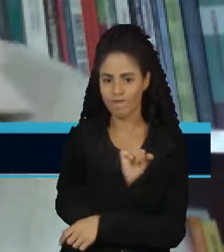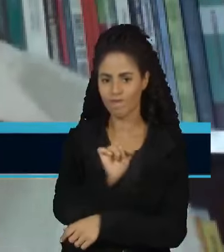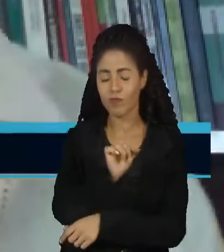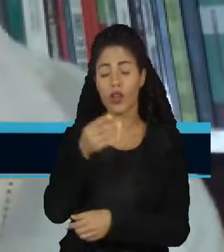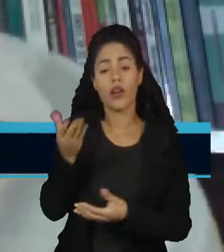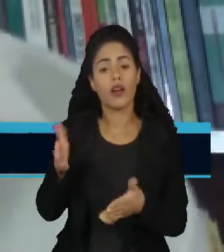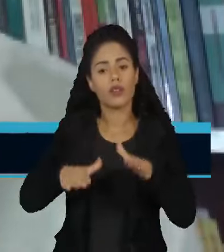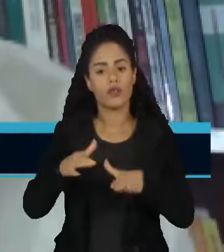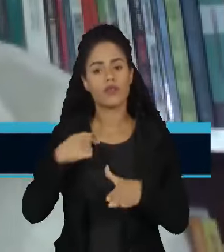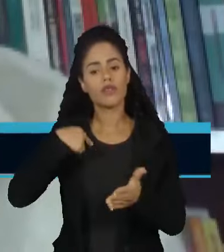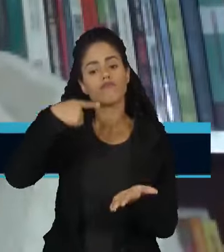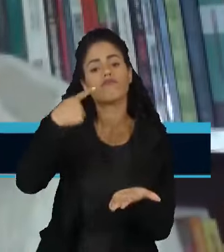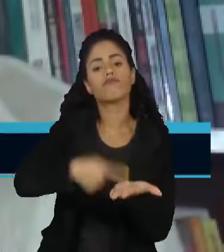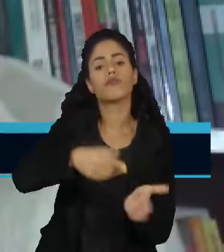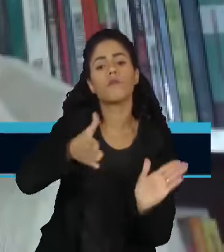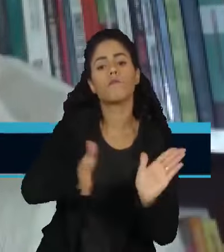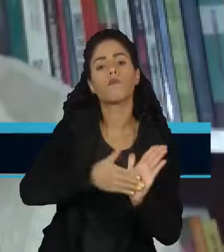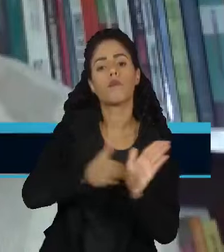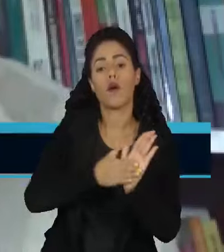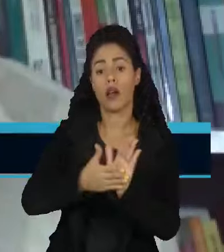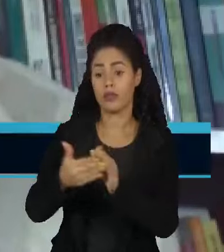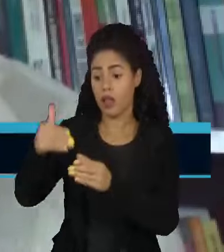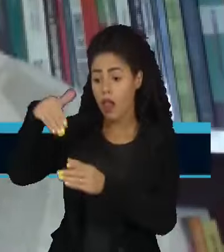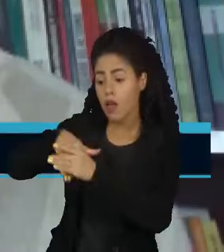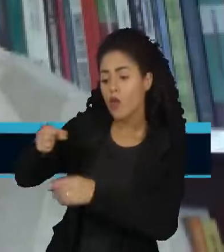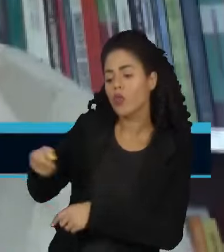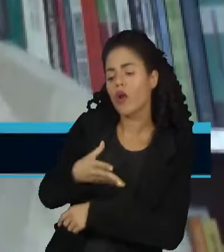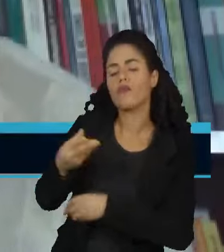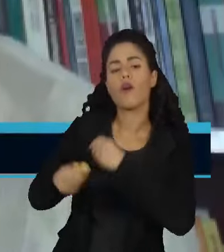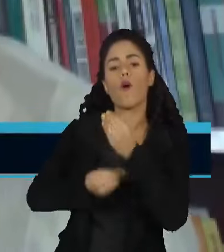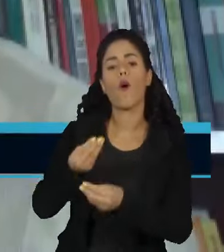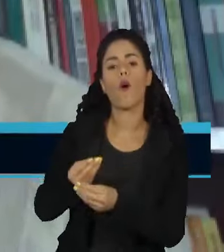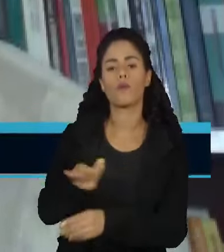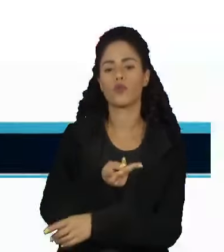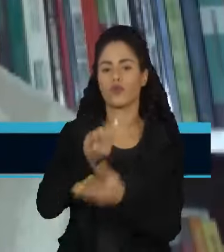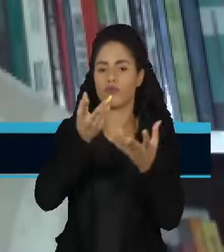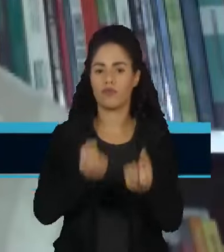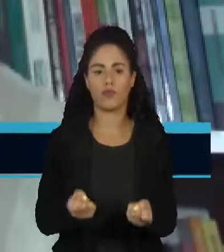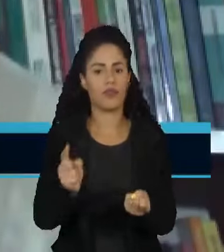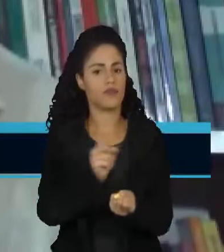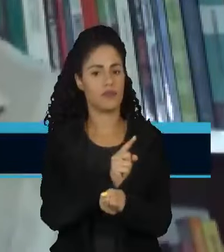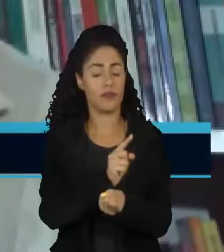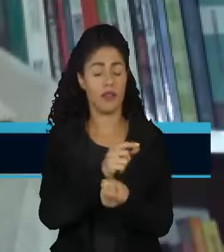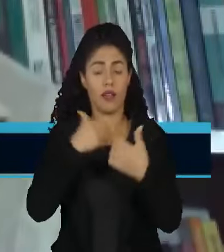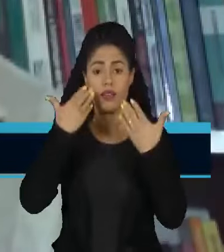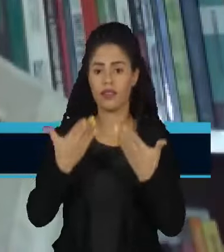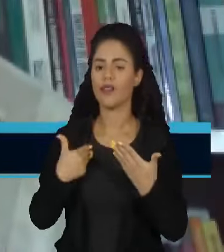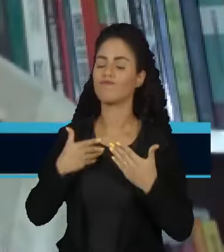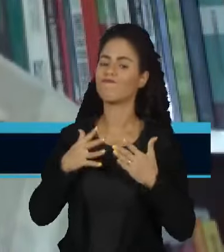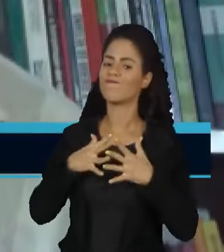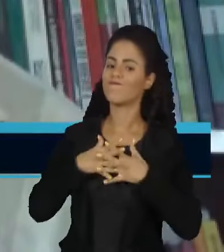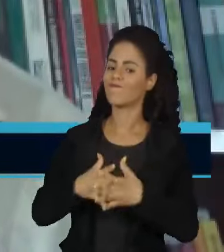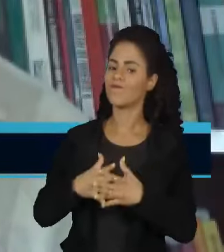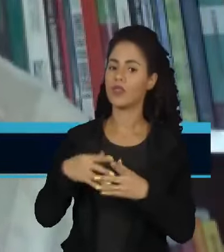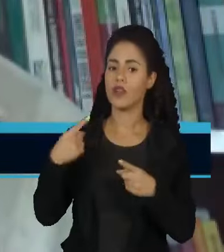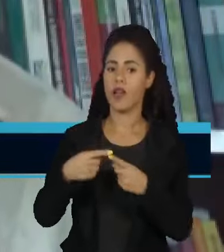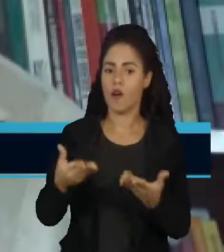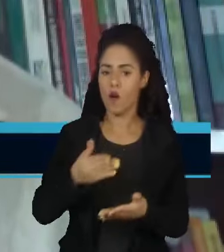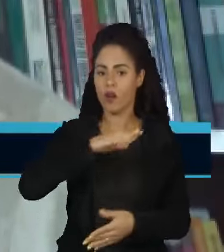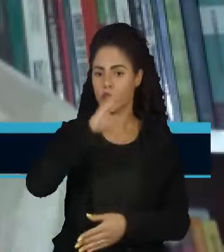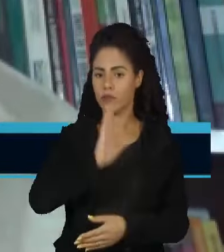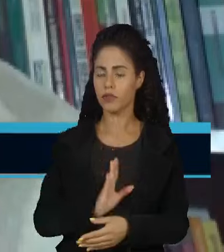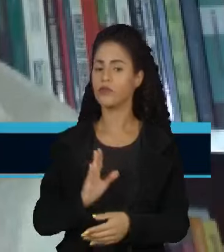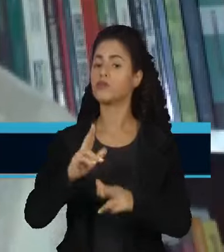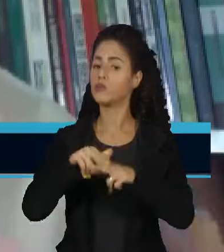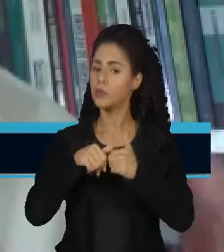na medida que você propõe, por exemplo, uma nova eleição, os dois lados tendem a não aceitar. É uma posição delicada da diplomacia brasileira, tanto é